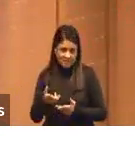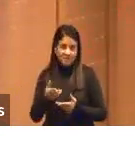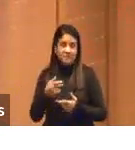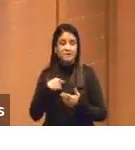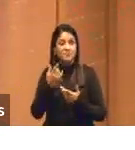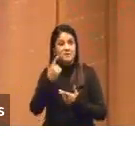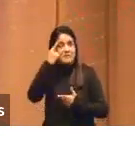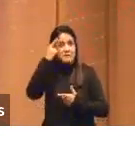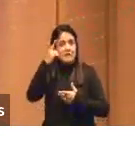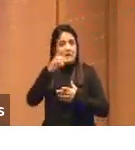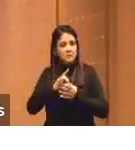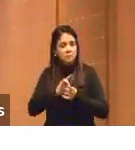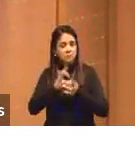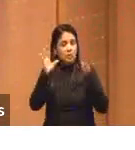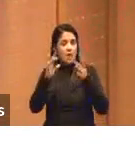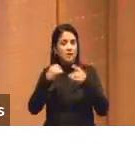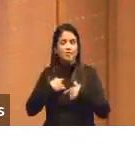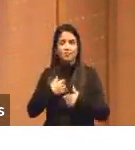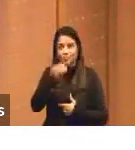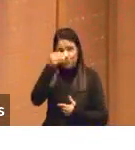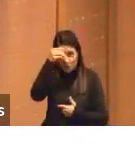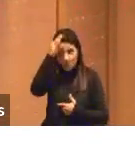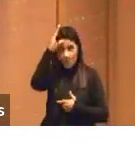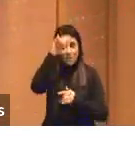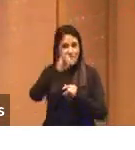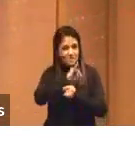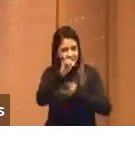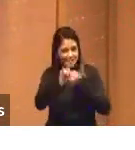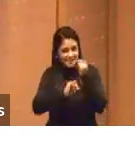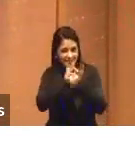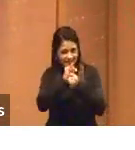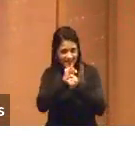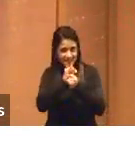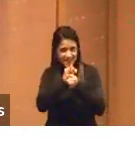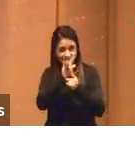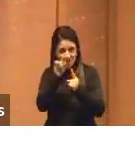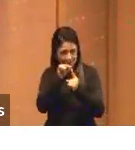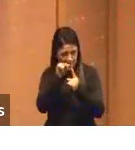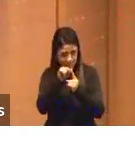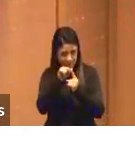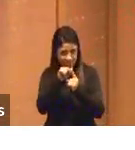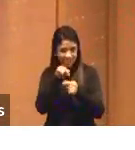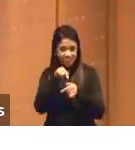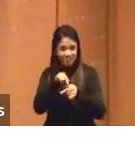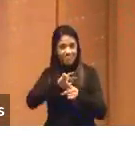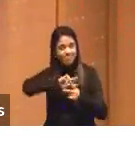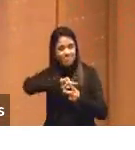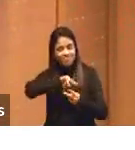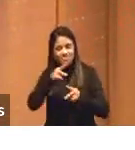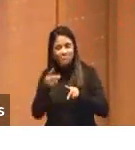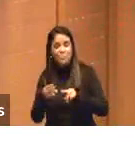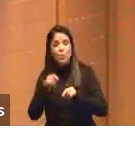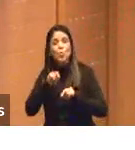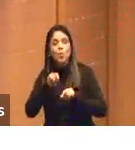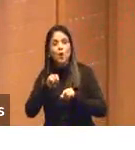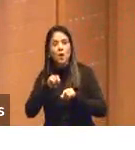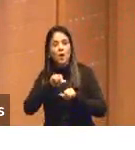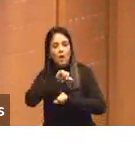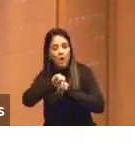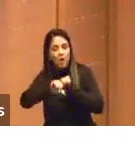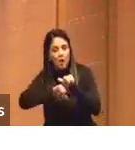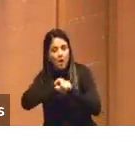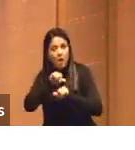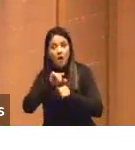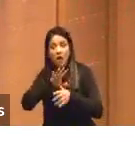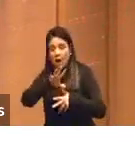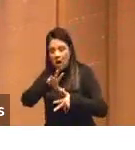democrática de acesso ao conhecimento da internet se tornou, na verdade, um roubo do conhecimento público que nós